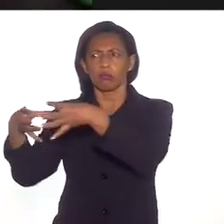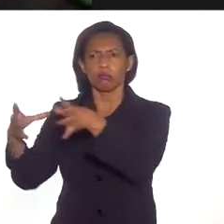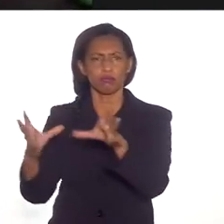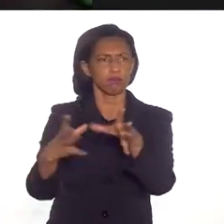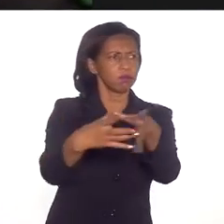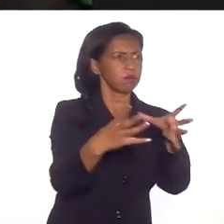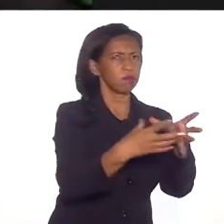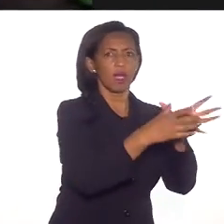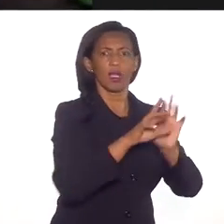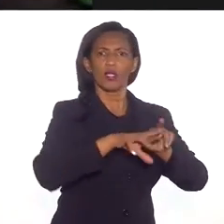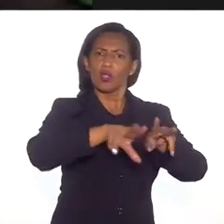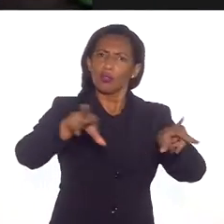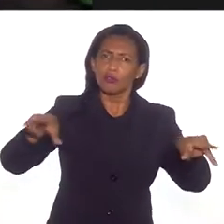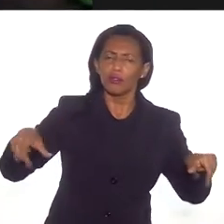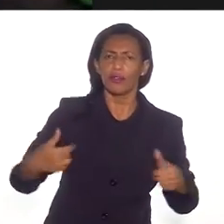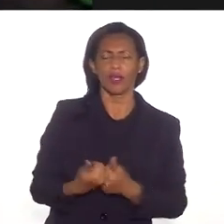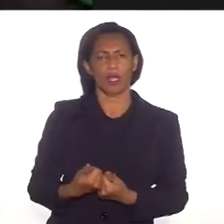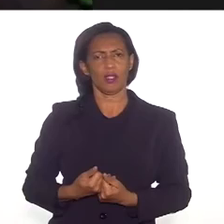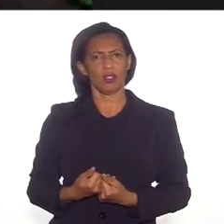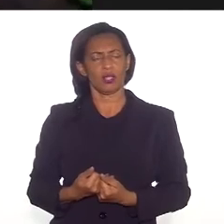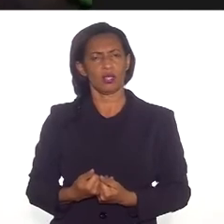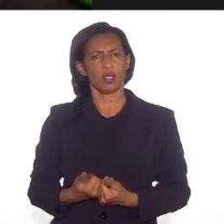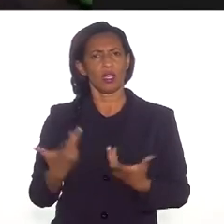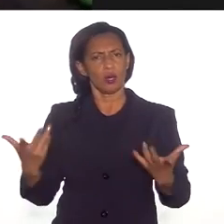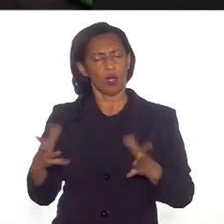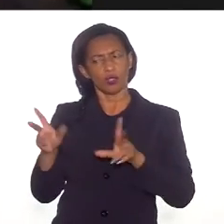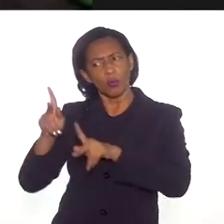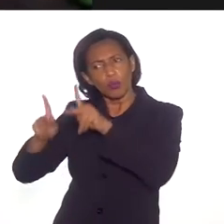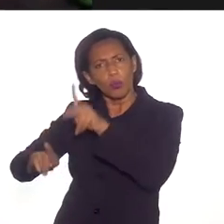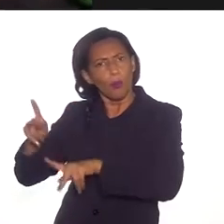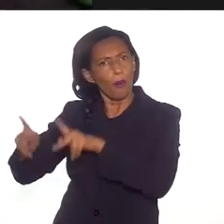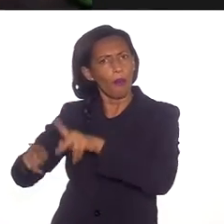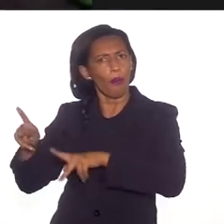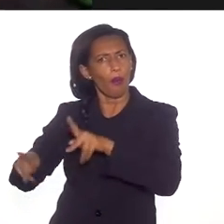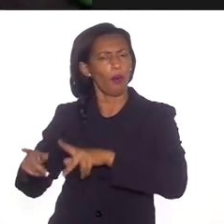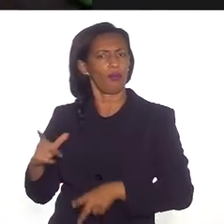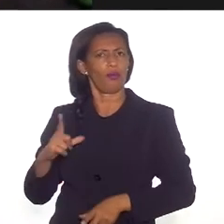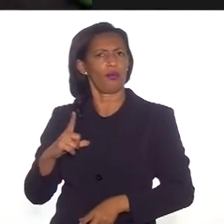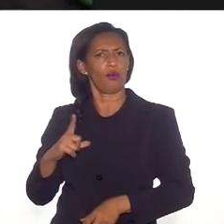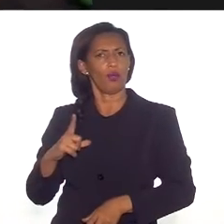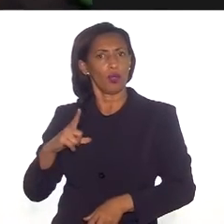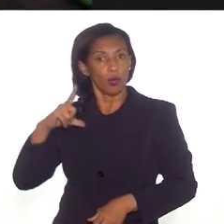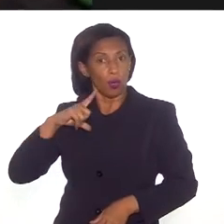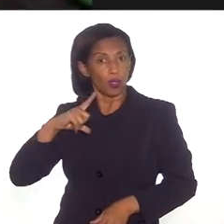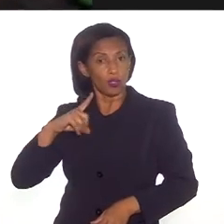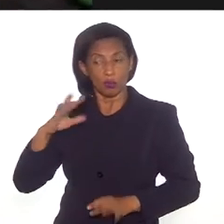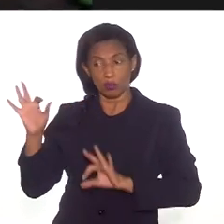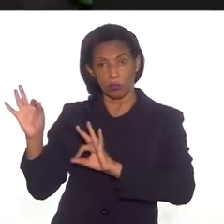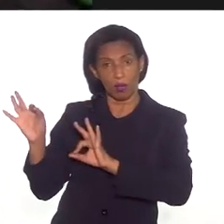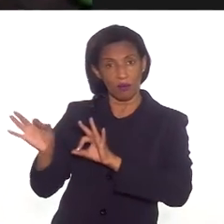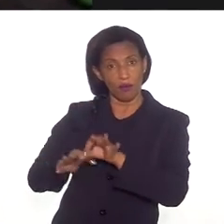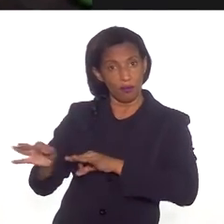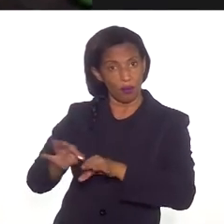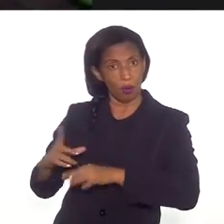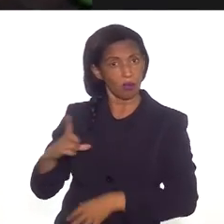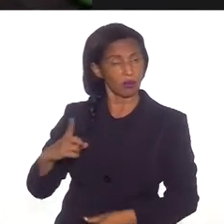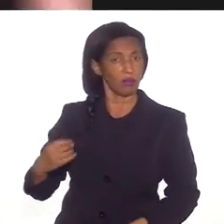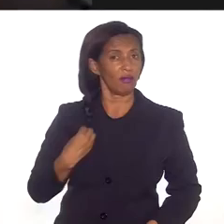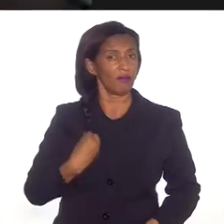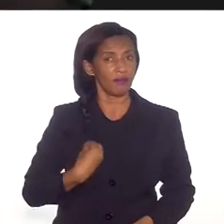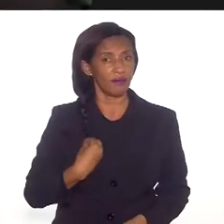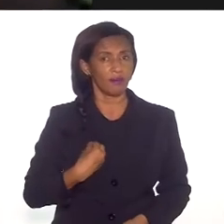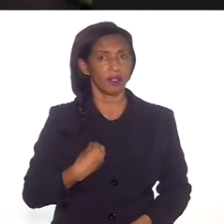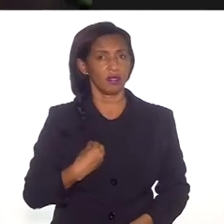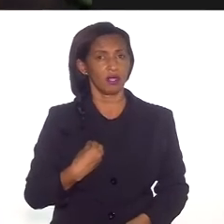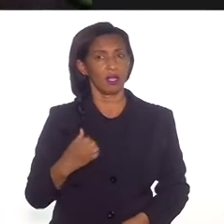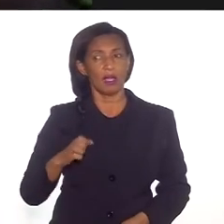de nos estabelecermos no mundo e de criarmos uma maneira de existirmos. E a